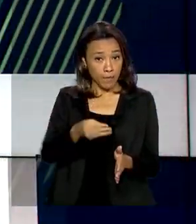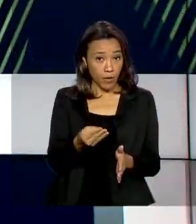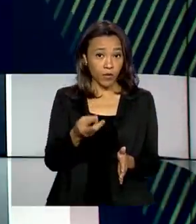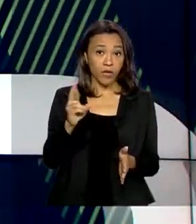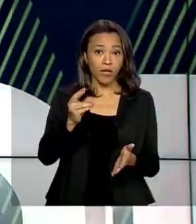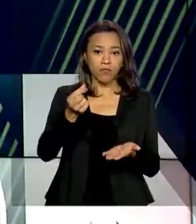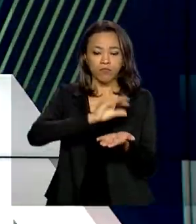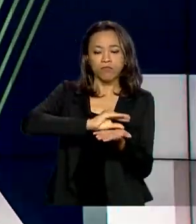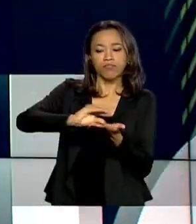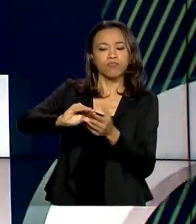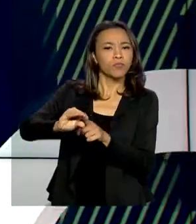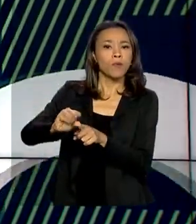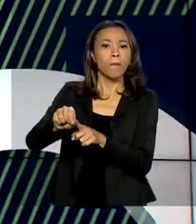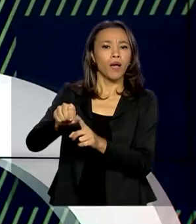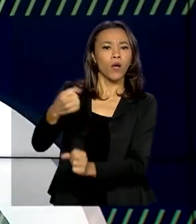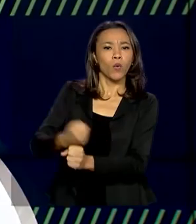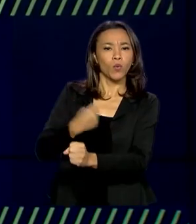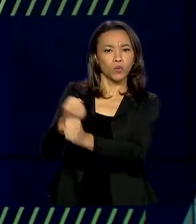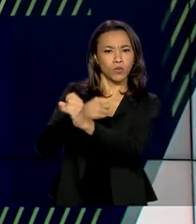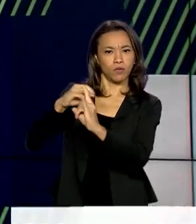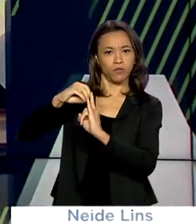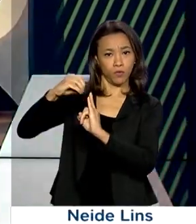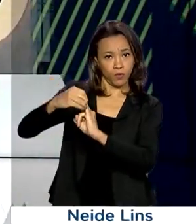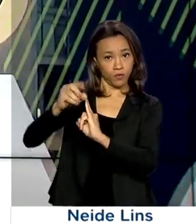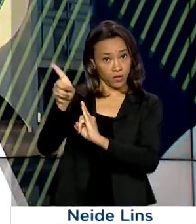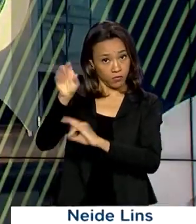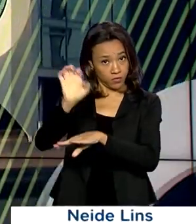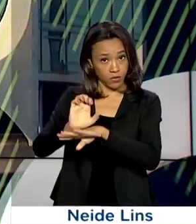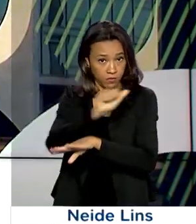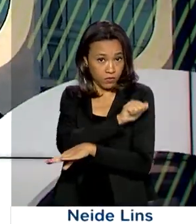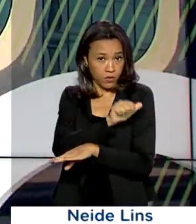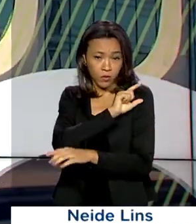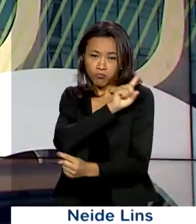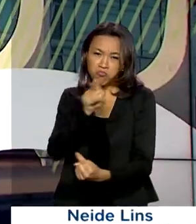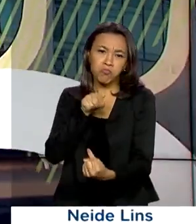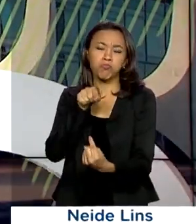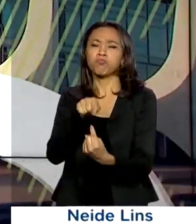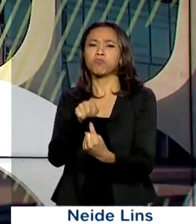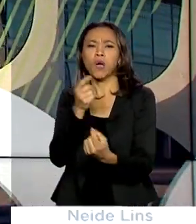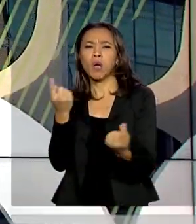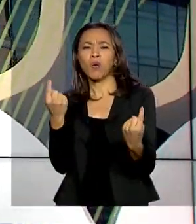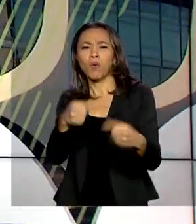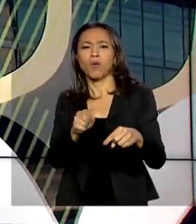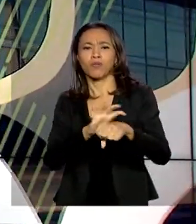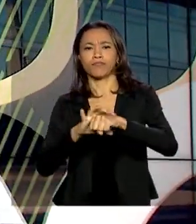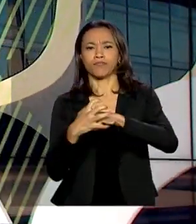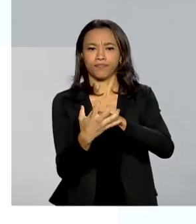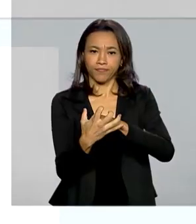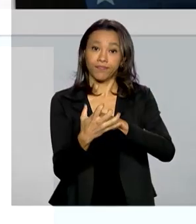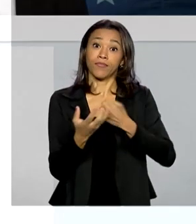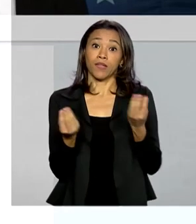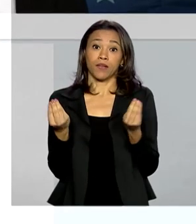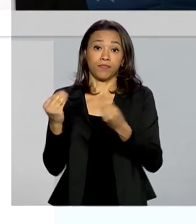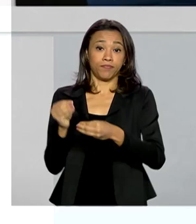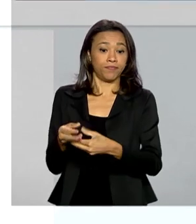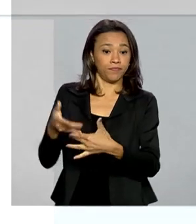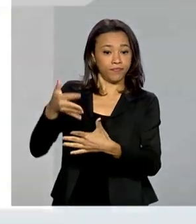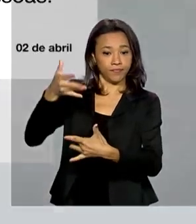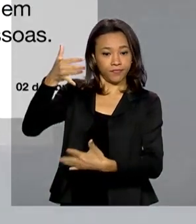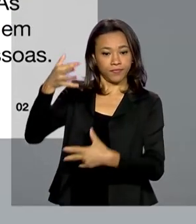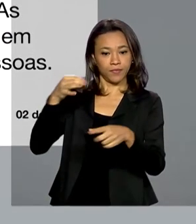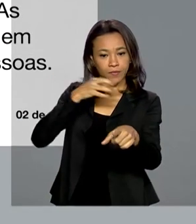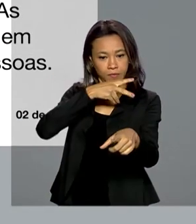a construção do Centro Hospitalar Fiocruz, no Rio de Janeiro, para combater o coronavírus. Pelas redes sociais, o presidente